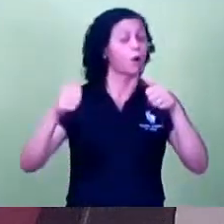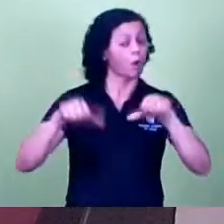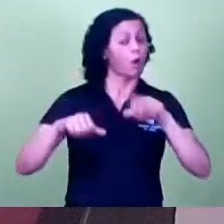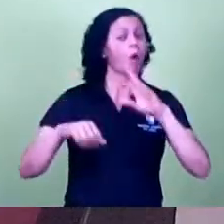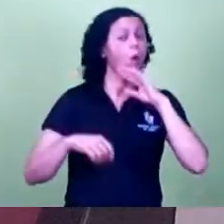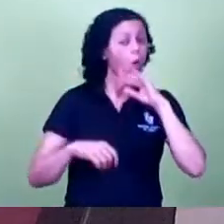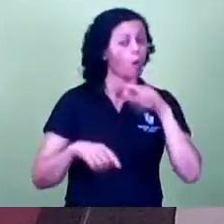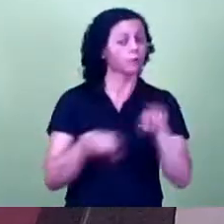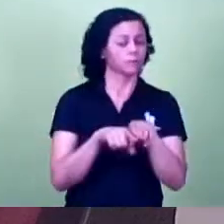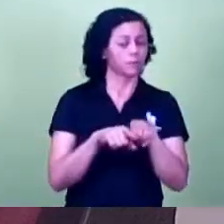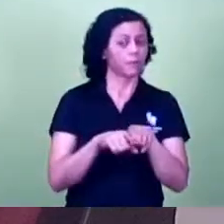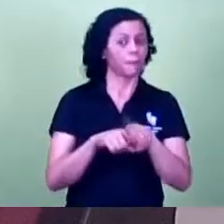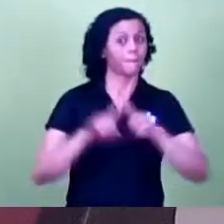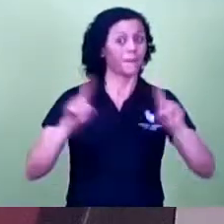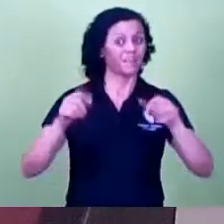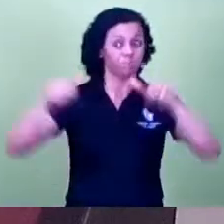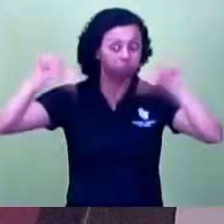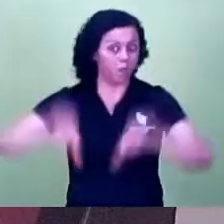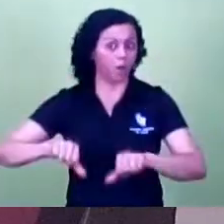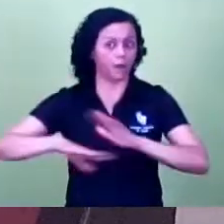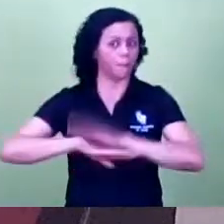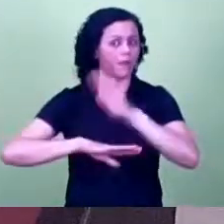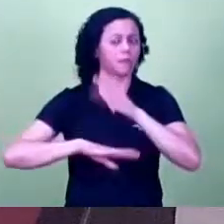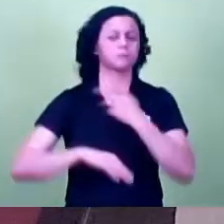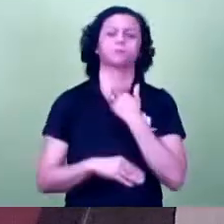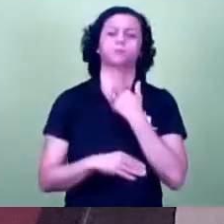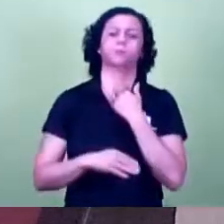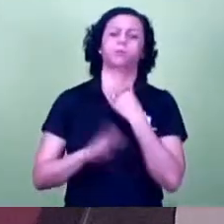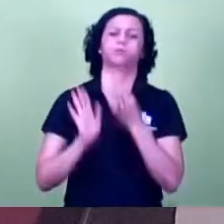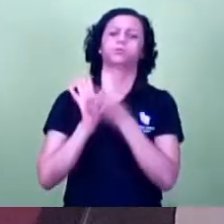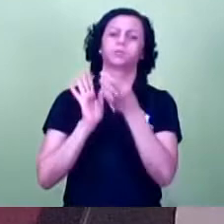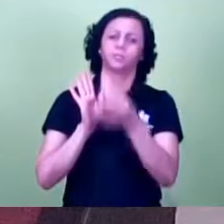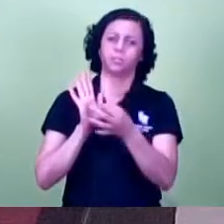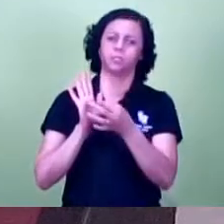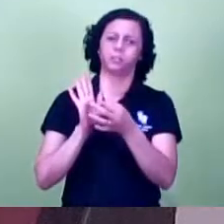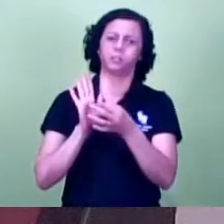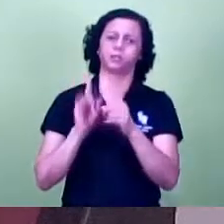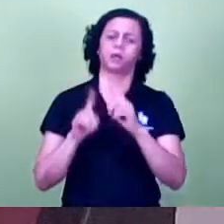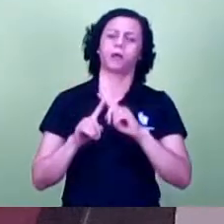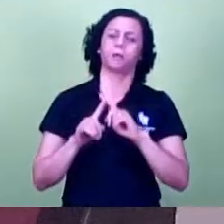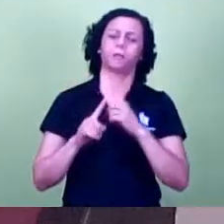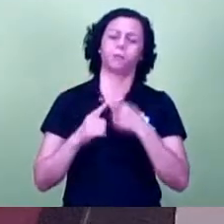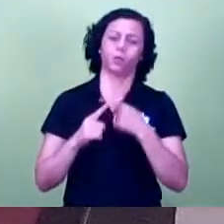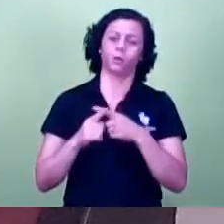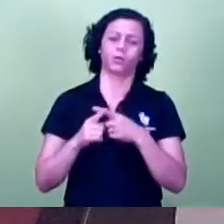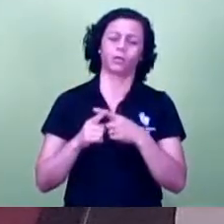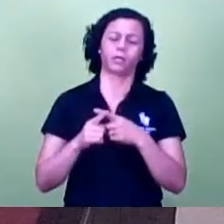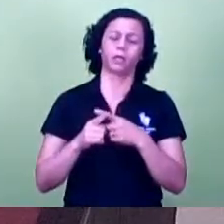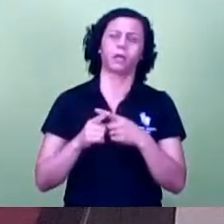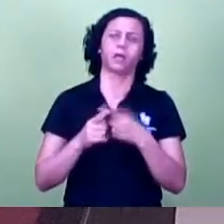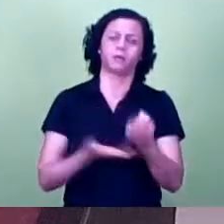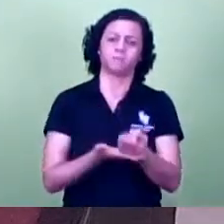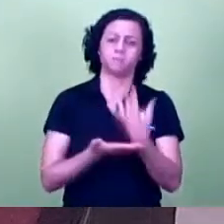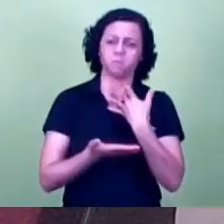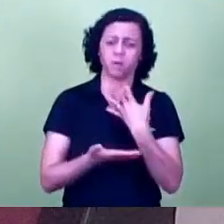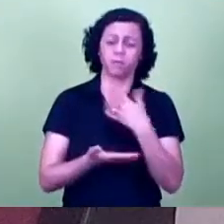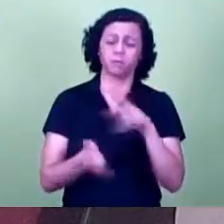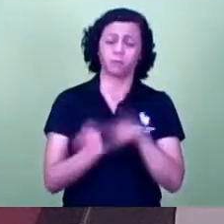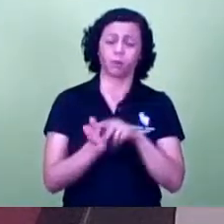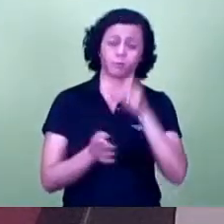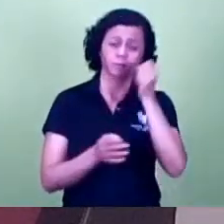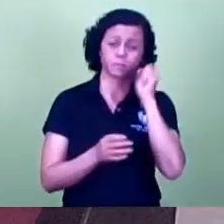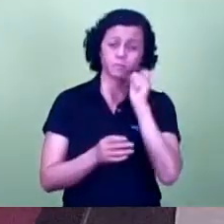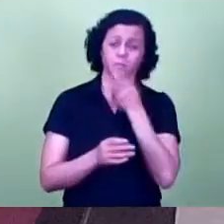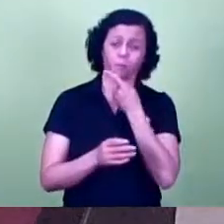podemos ficar pior ainda tem que fazer essa crítica porque eu recebo mensagem da UPA de São Pedro da UPA Sul